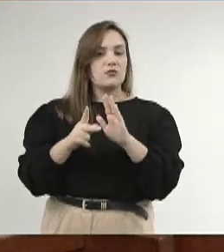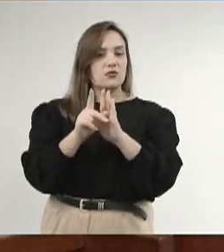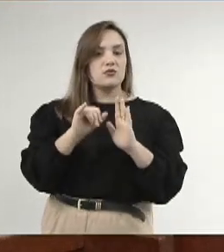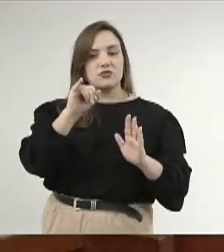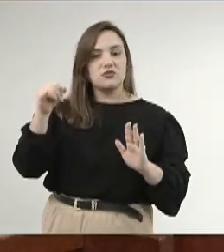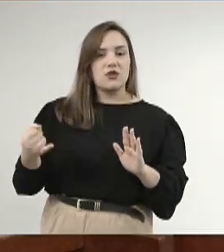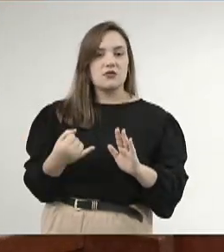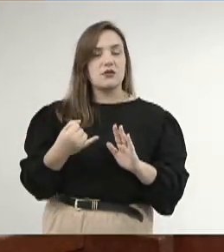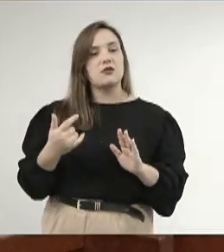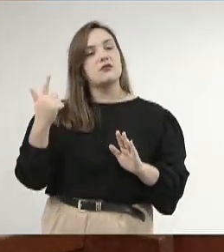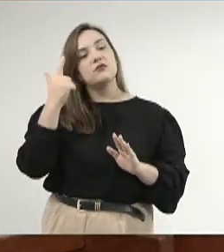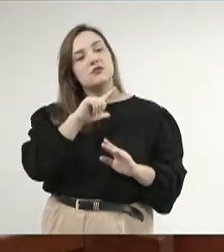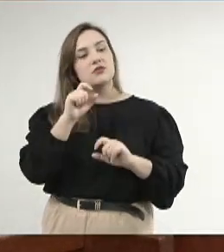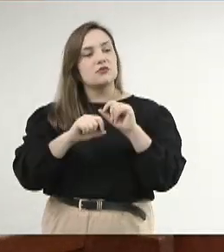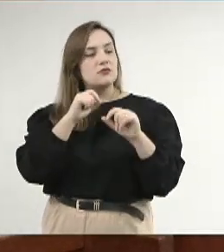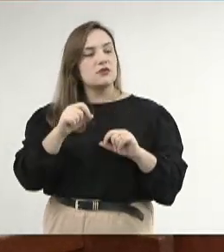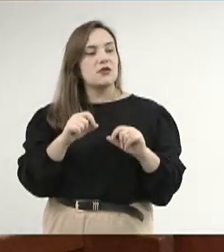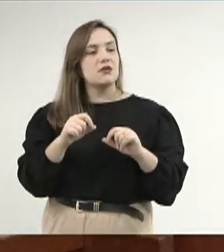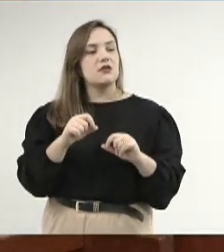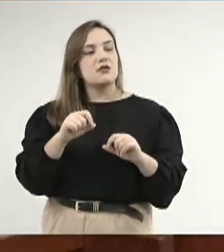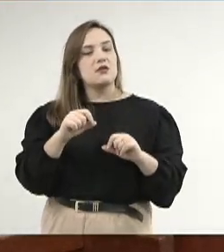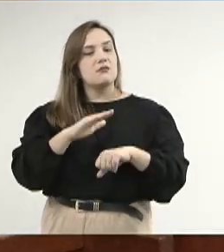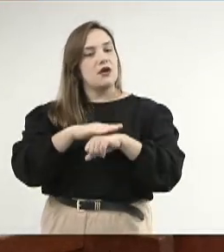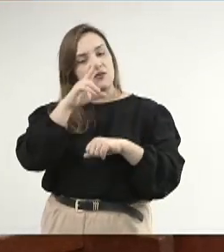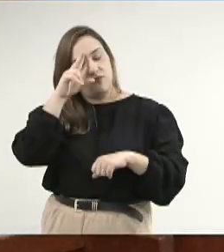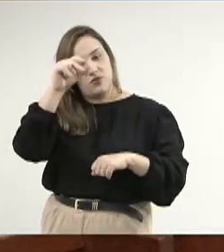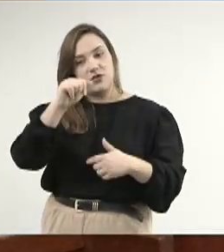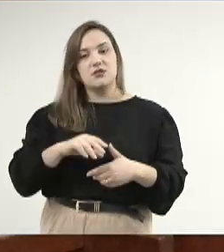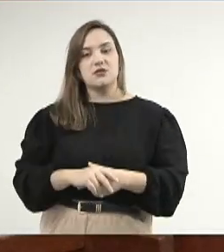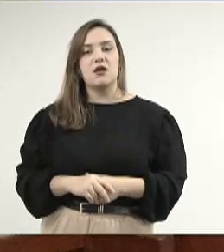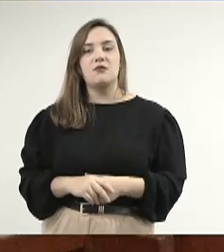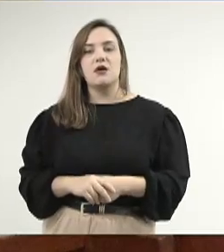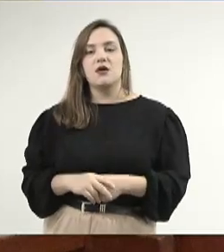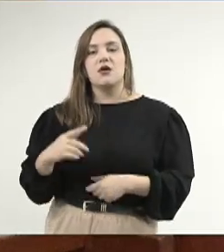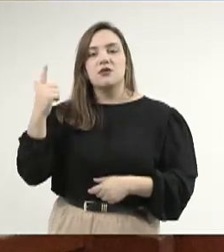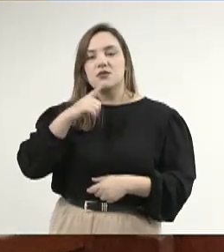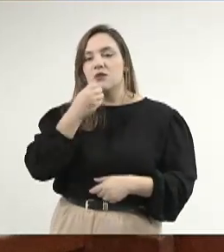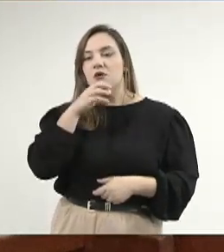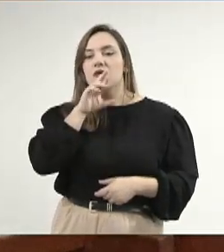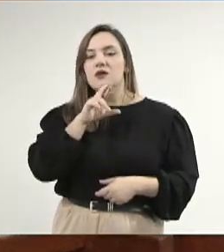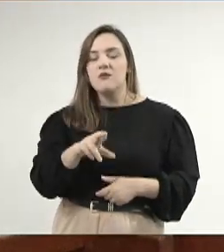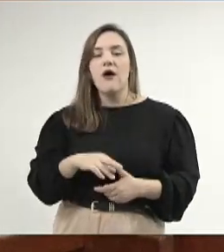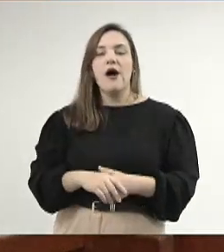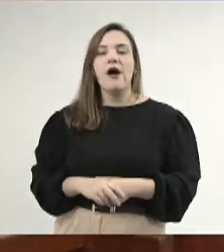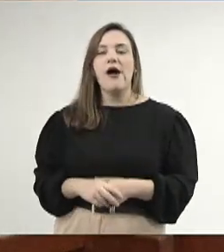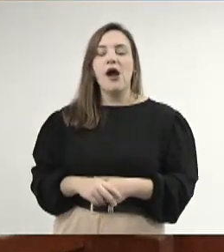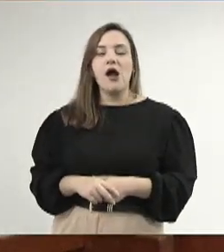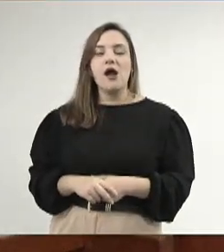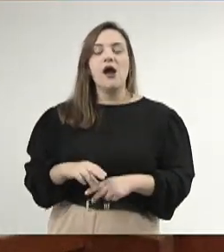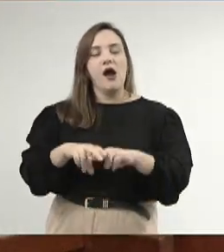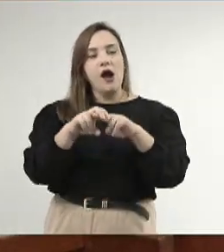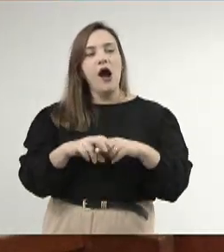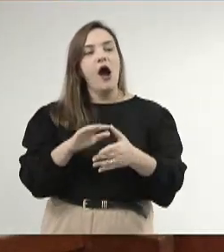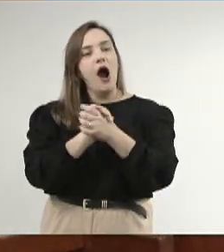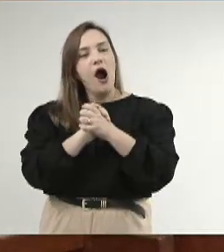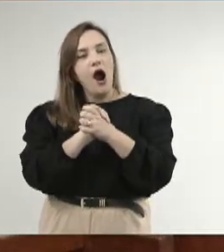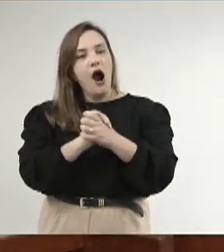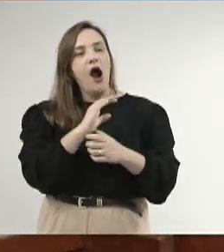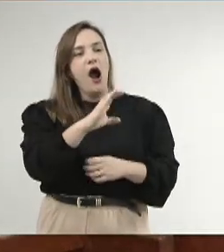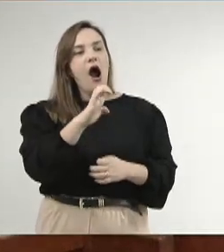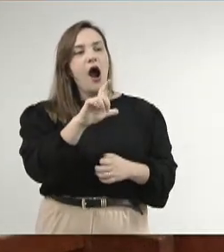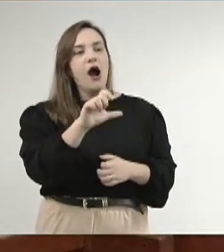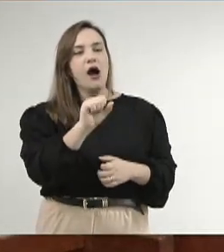possibilidade, uma força maior para a gente alcançar os resultados que todos nós queremos. Portanto, parabéns, Celso